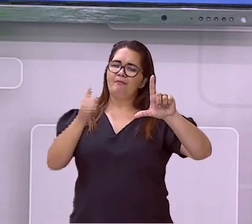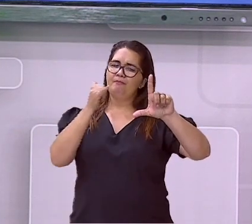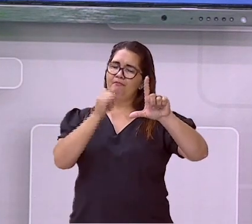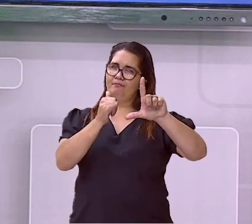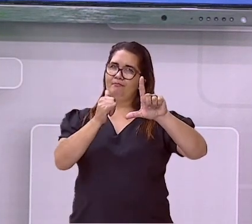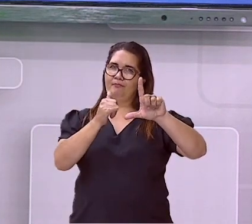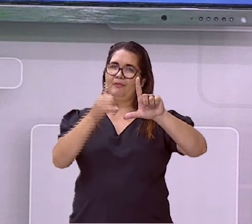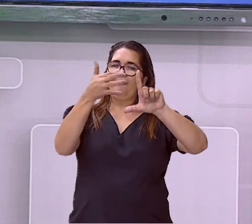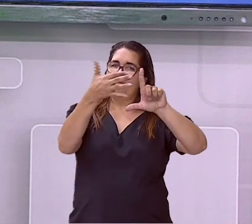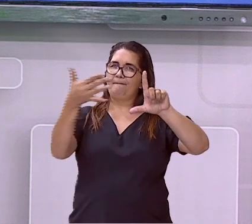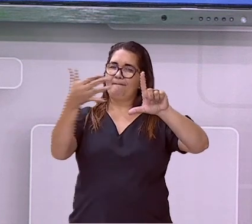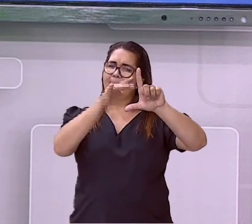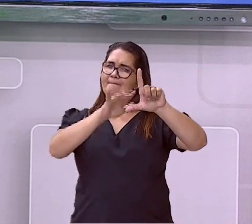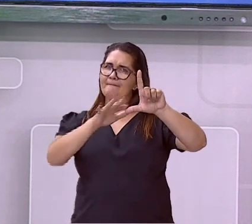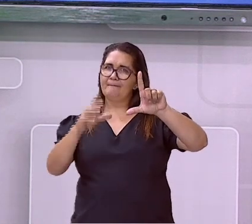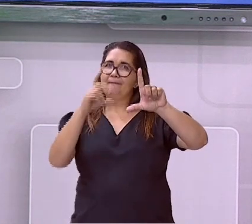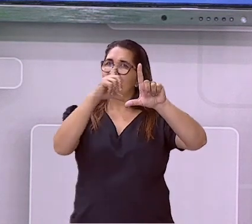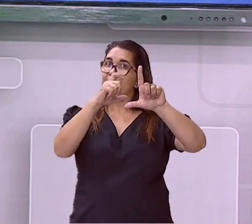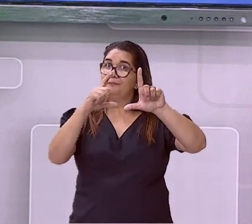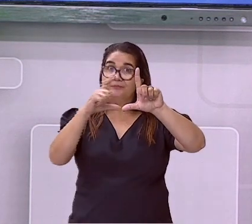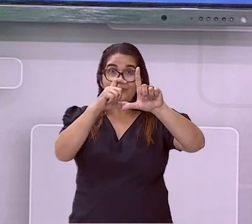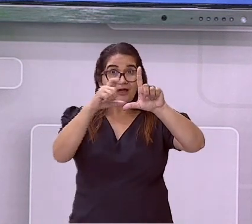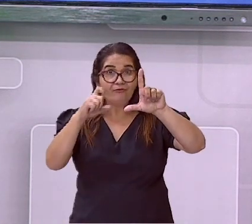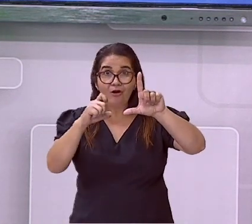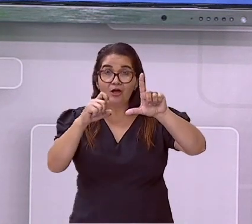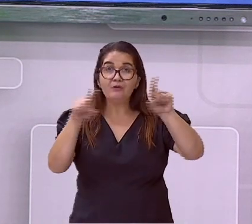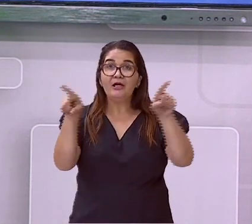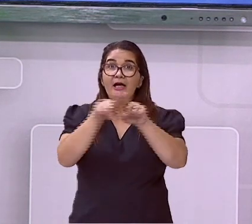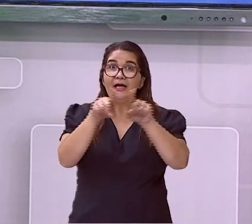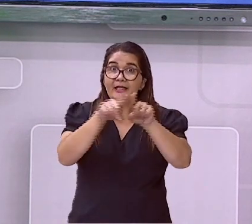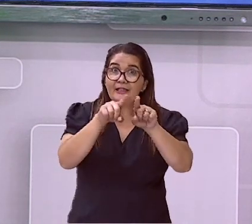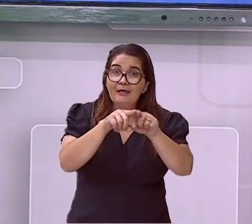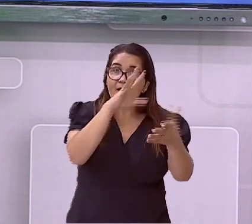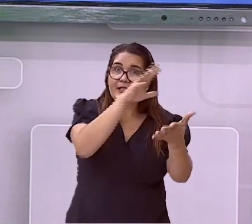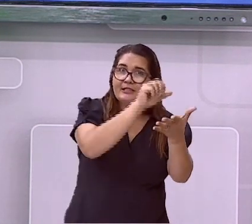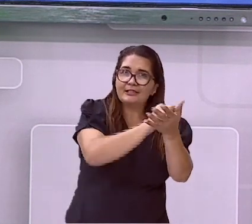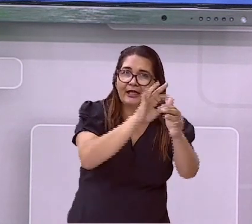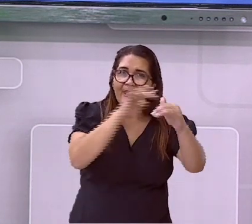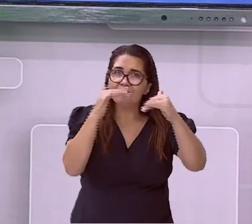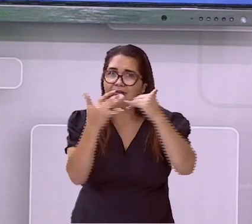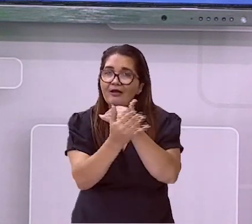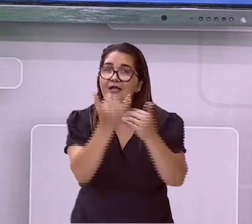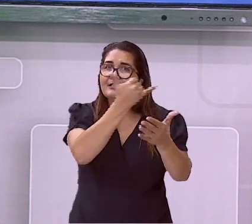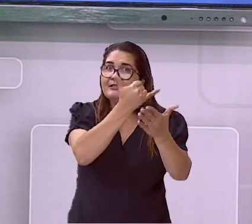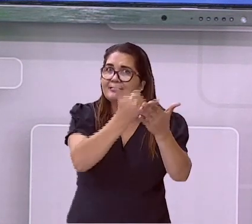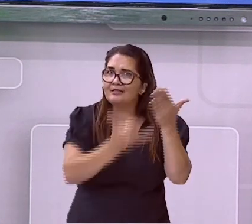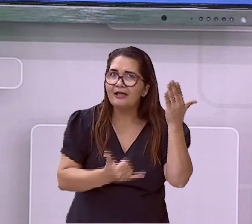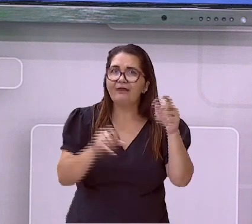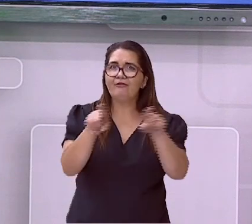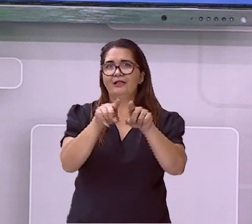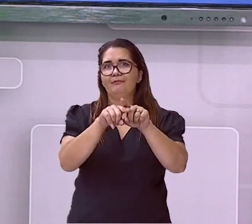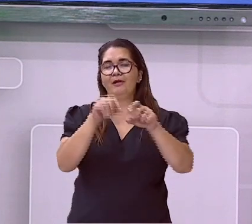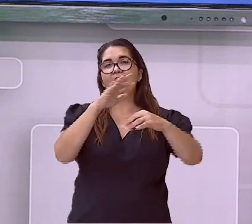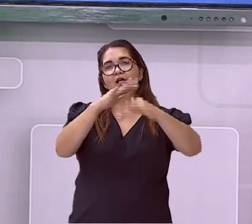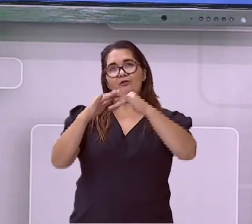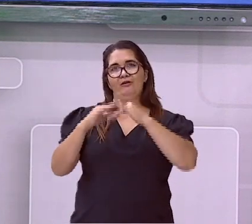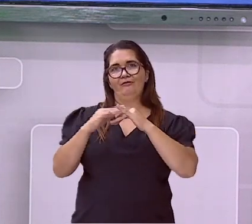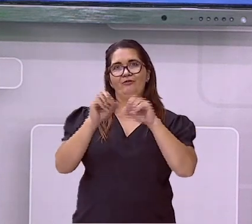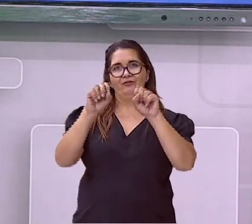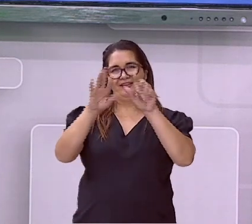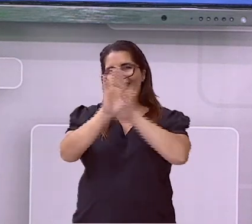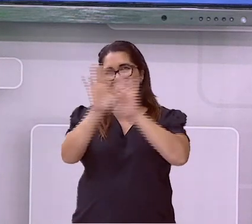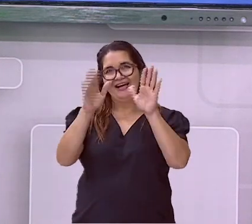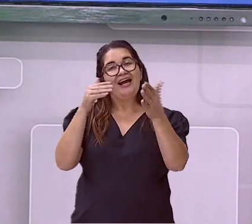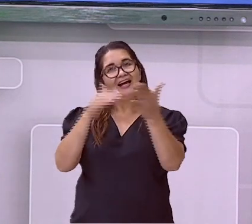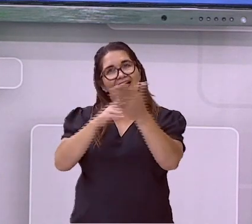imagem que aparece no canto da tela, acesse nossas redes sociais e se inscreva no nosso canal do YouTube SMEDGV.